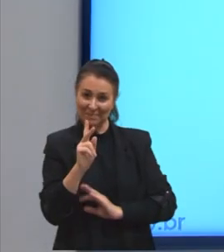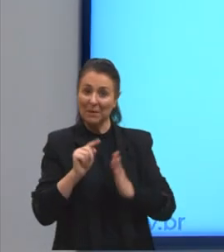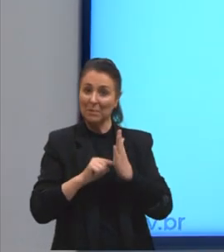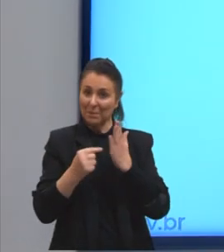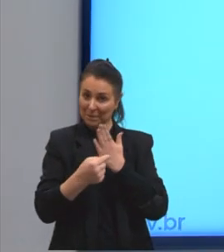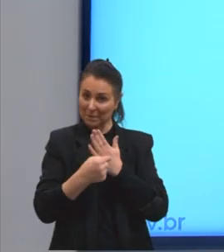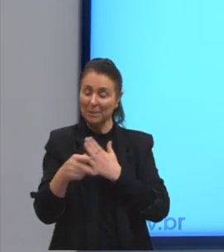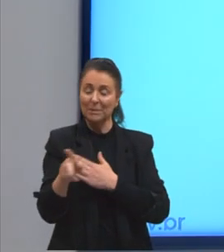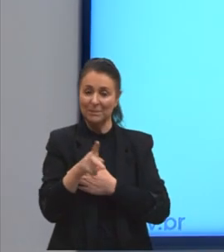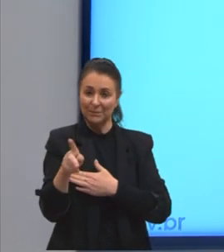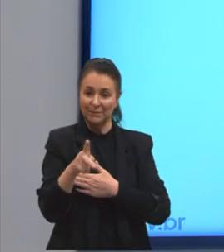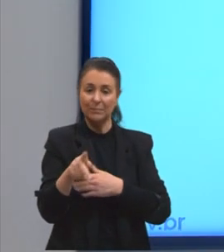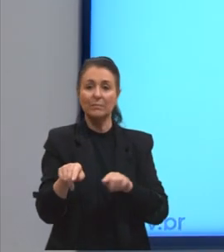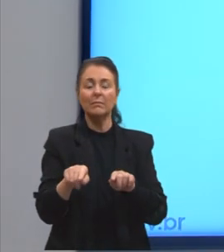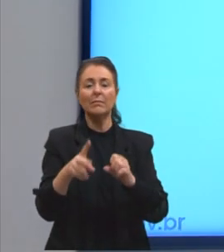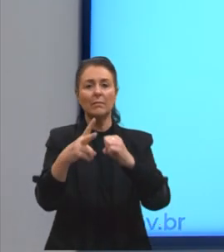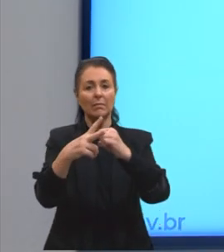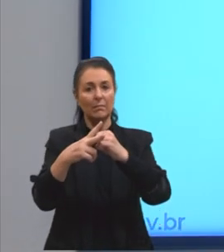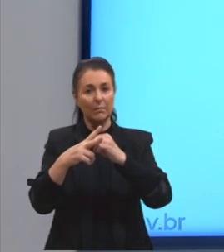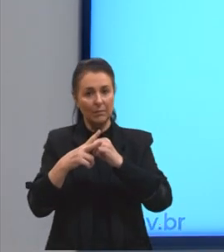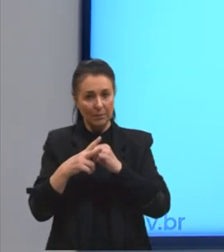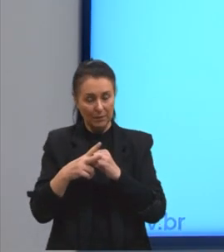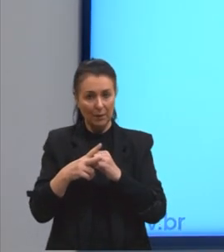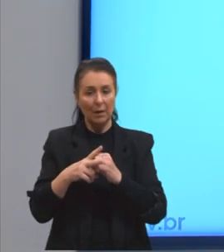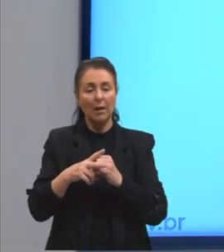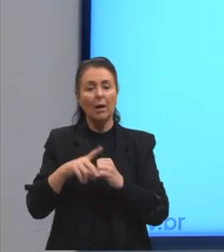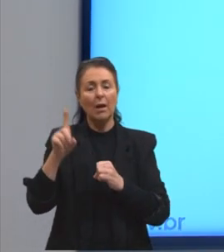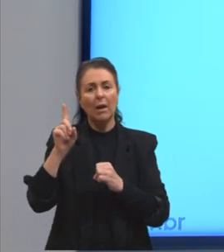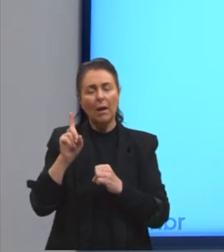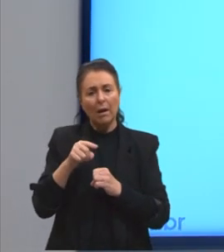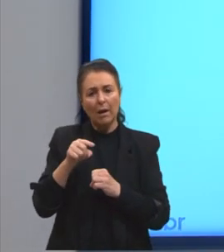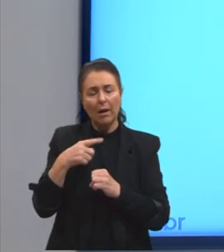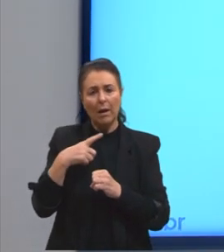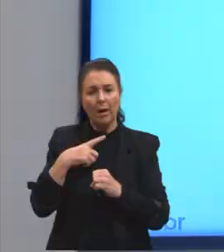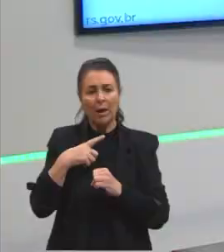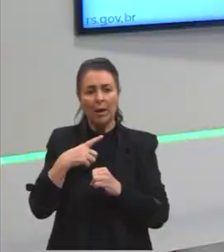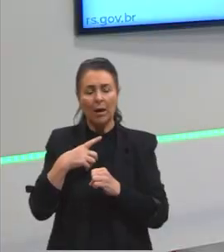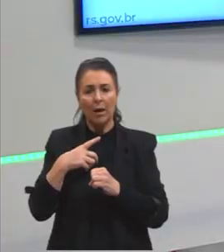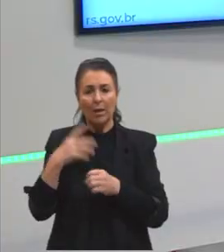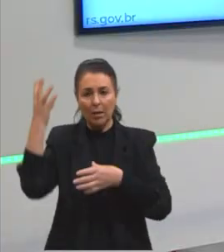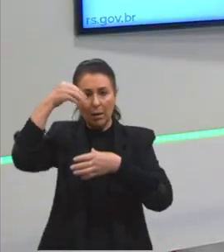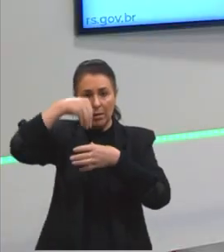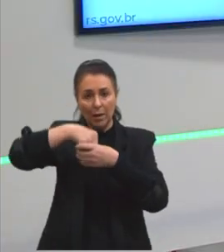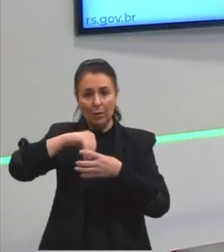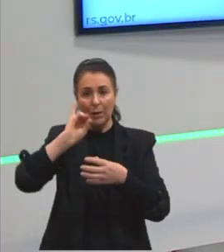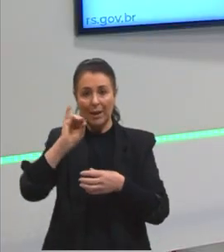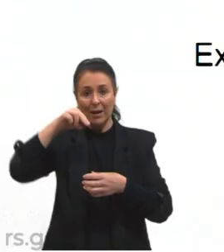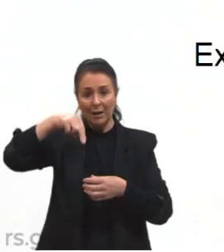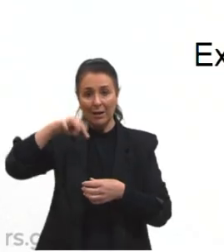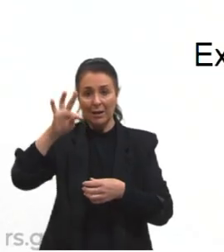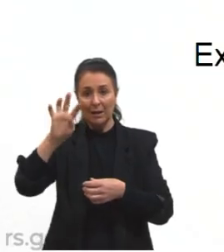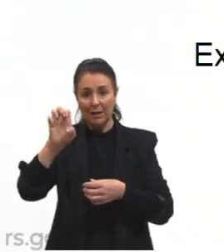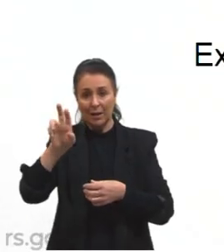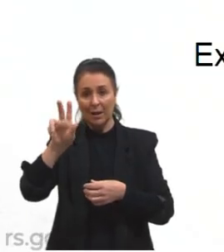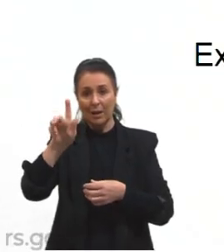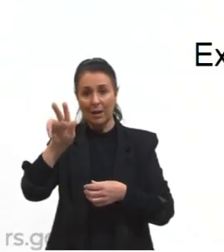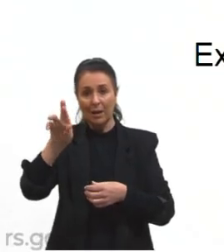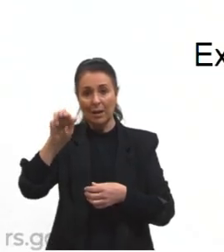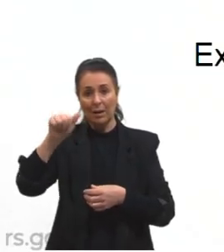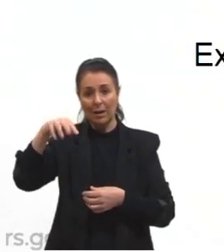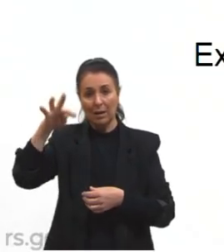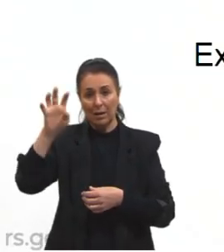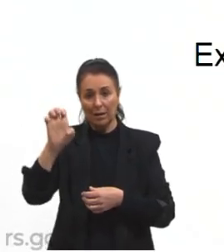Embora o nosso agente da passiva seja considerado um termo integrante, ele pode algumas vezes ser